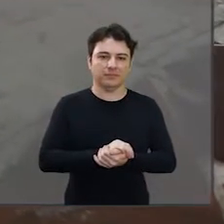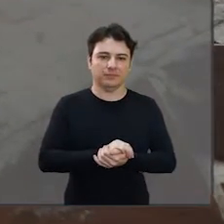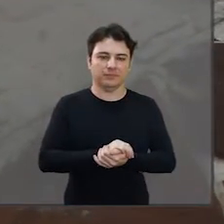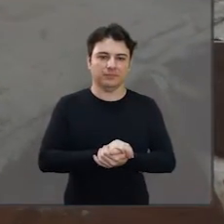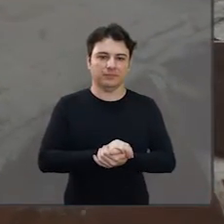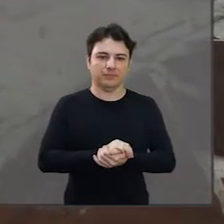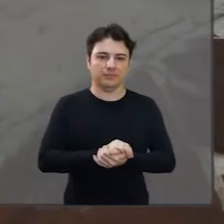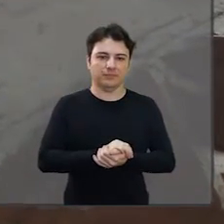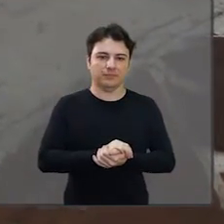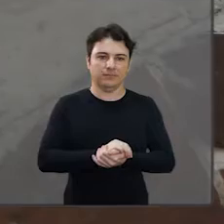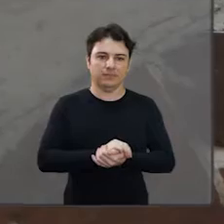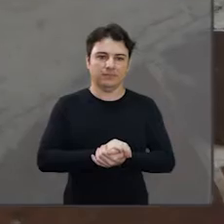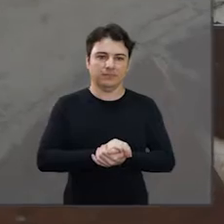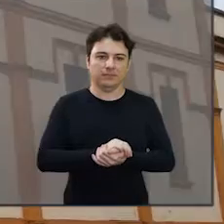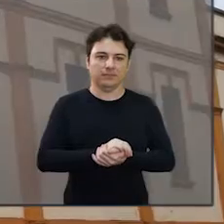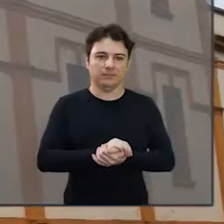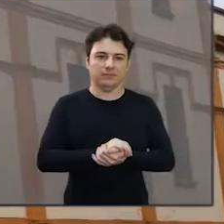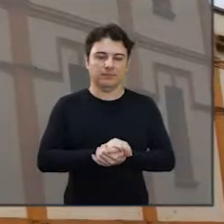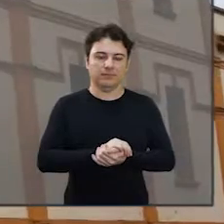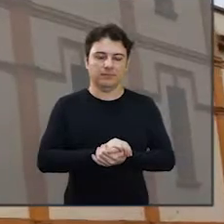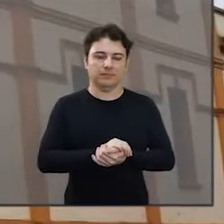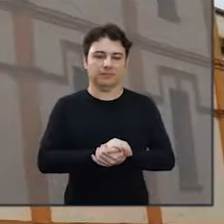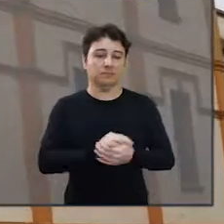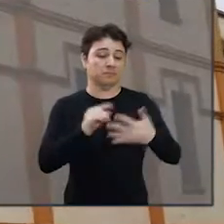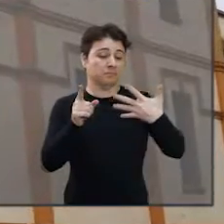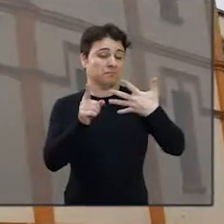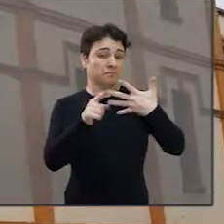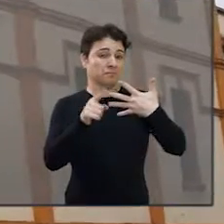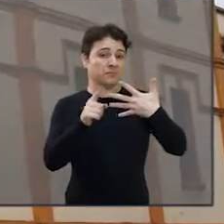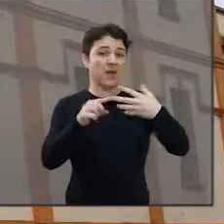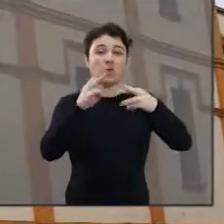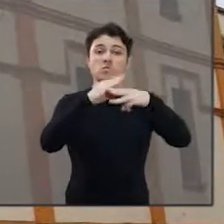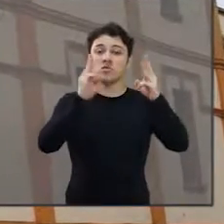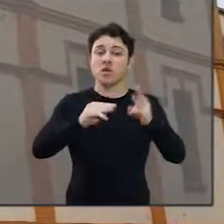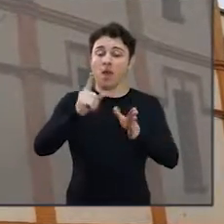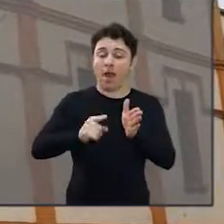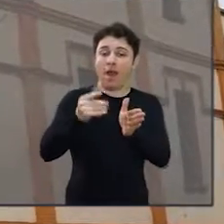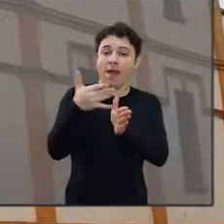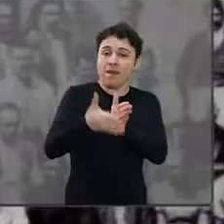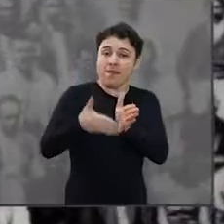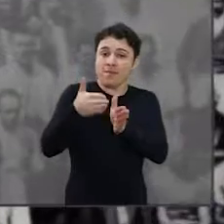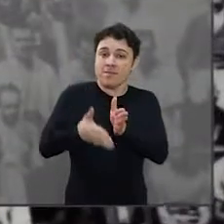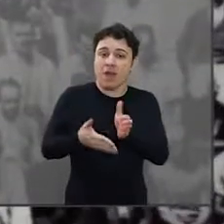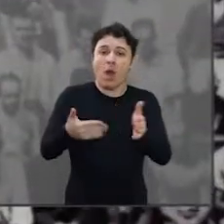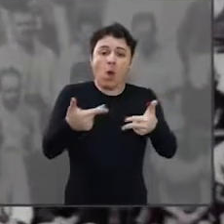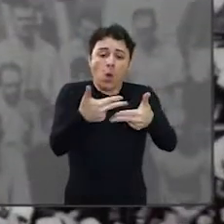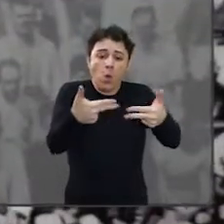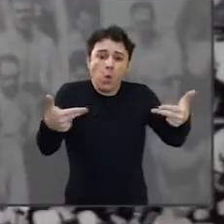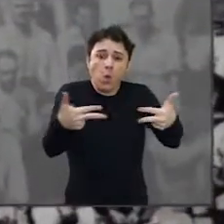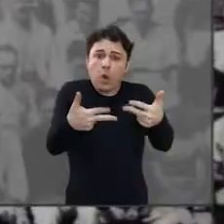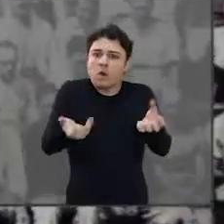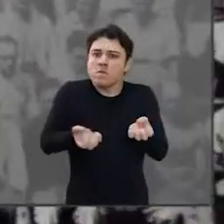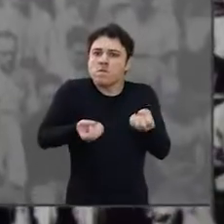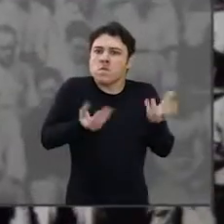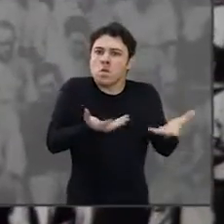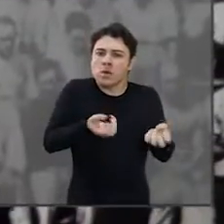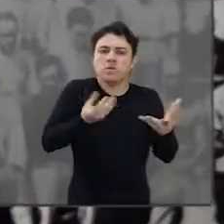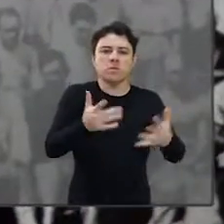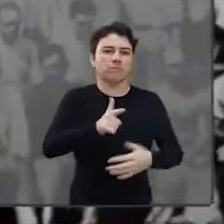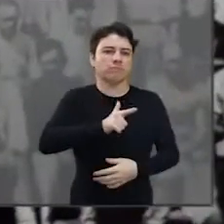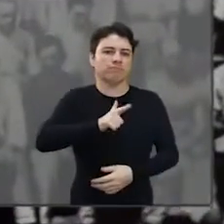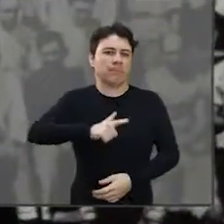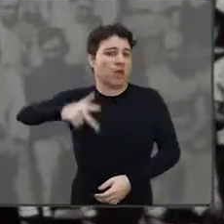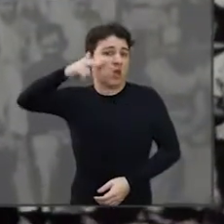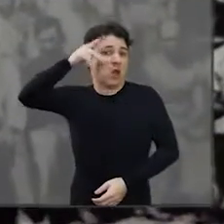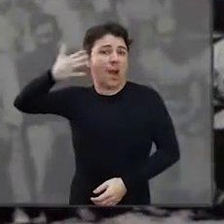calçamento das vias públicas. O Museu Ferroviário é um museu muito rico também em informações, né? Que nós